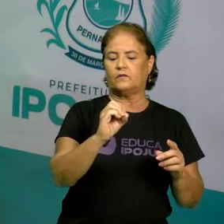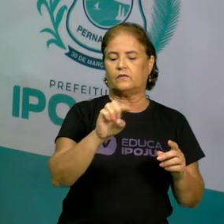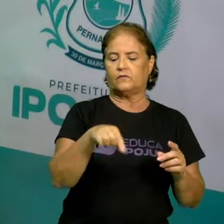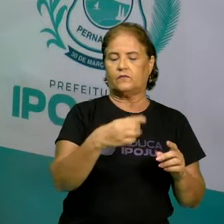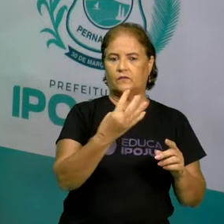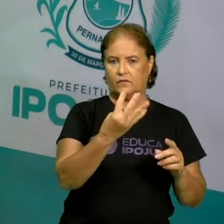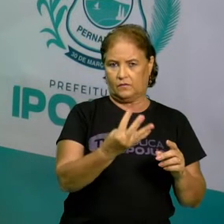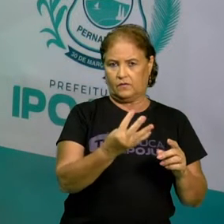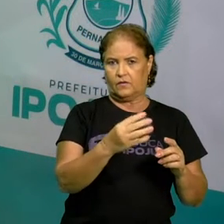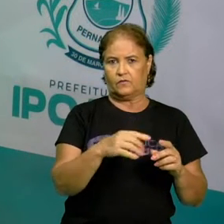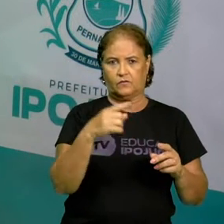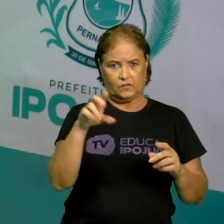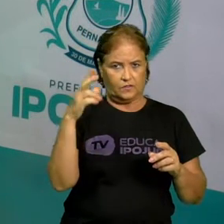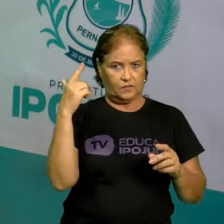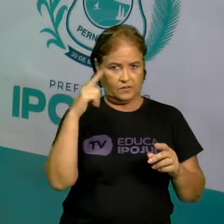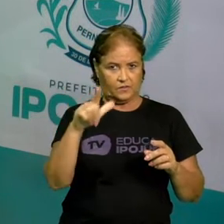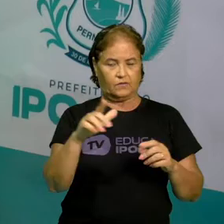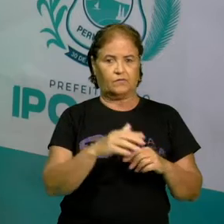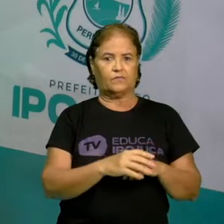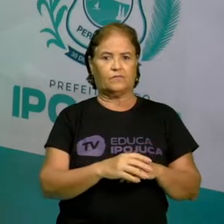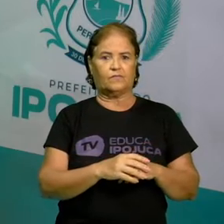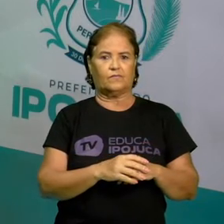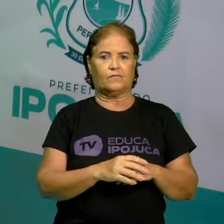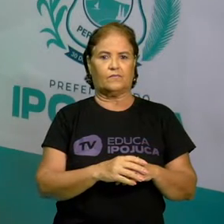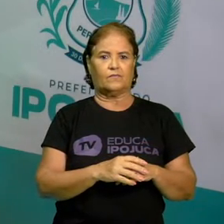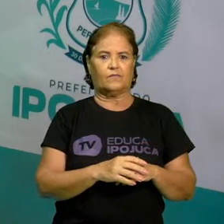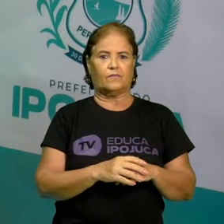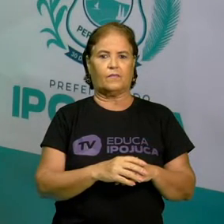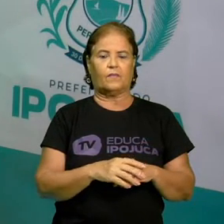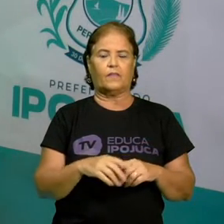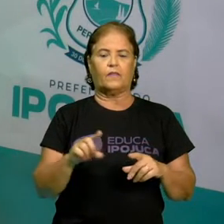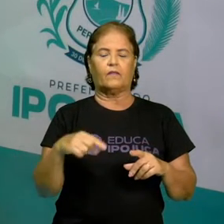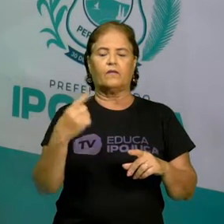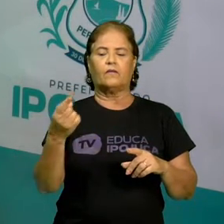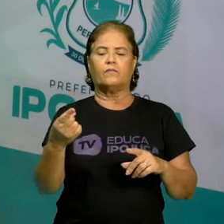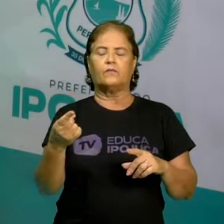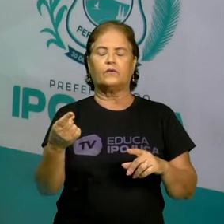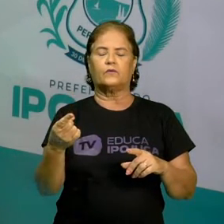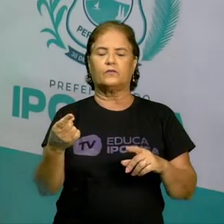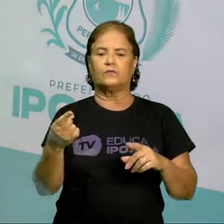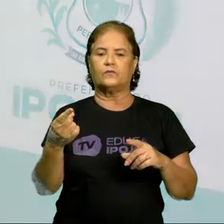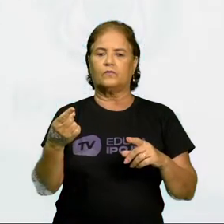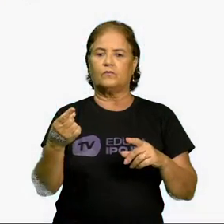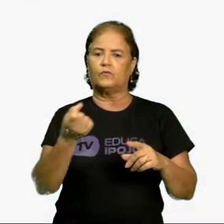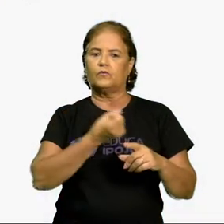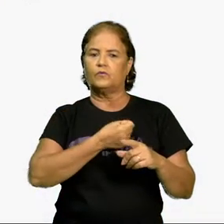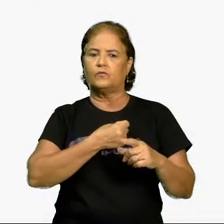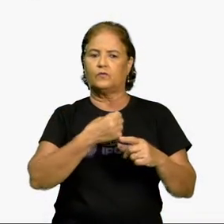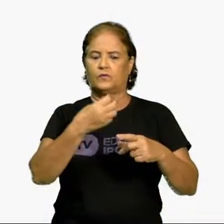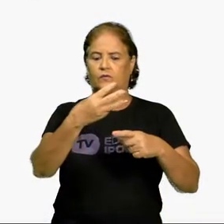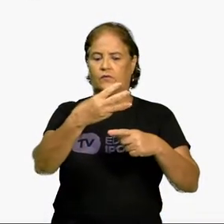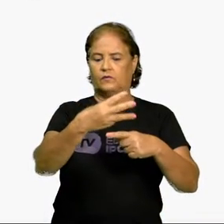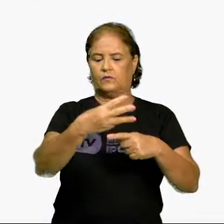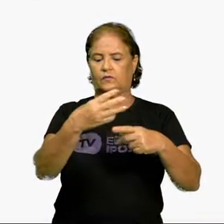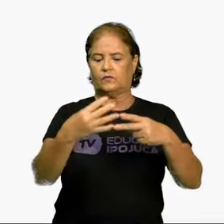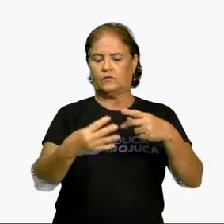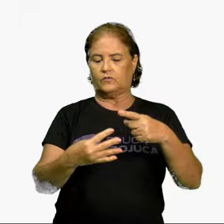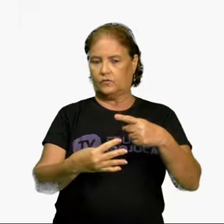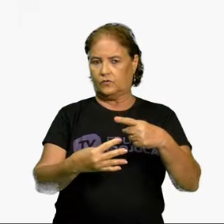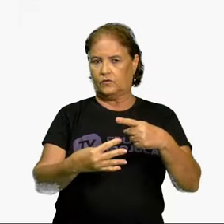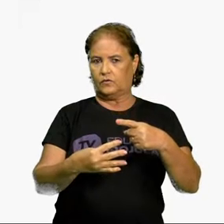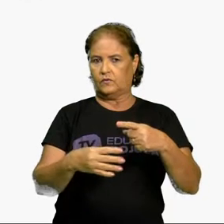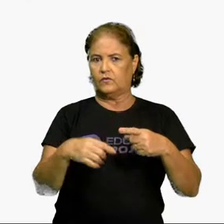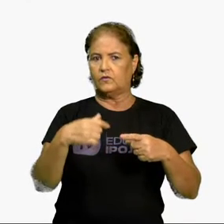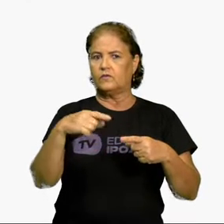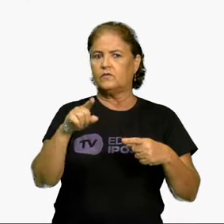E aí, você aceitou? O próximo número, 3 quartos, positivo. Se você também